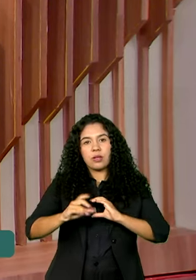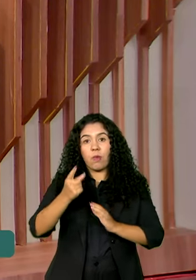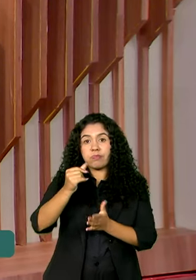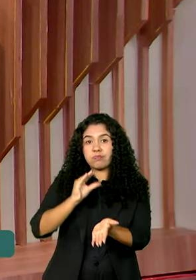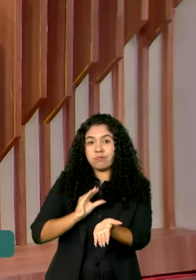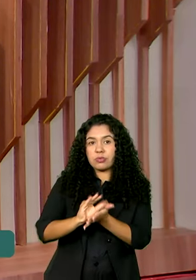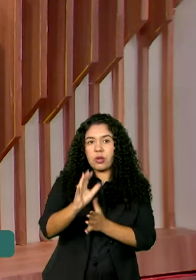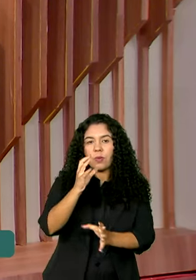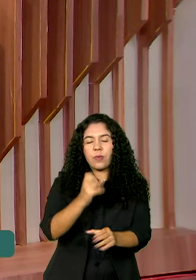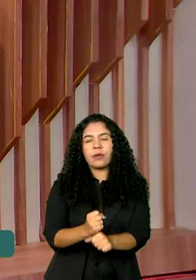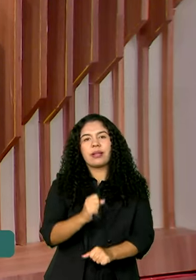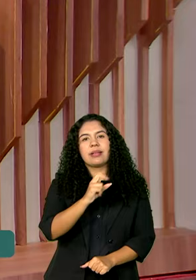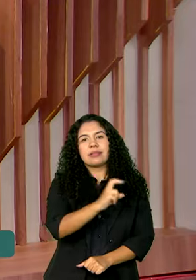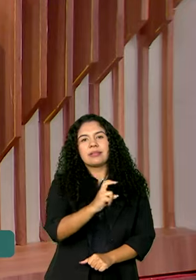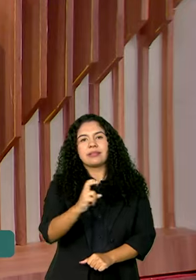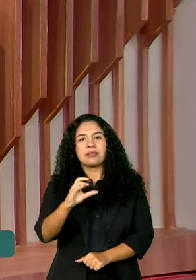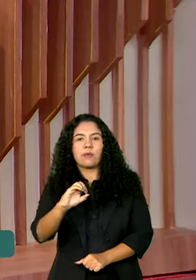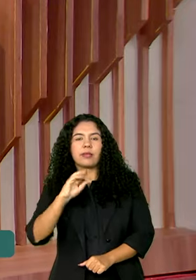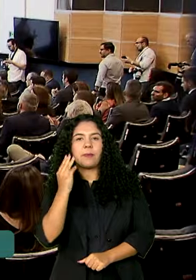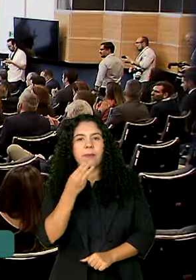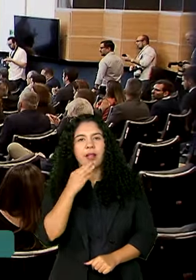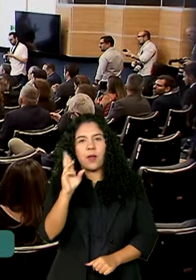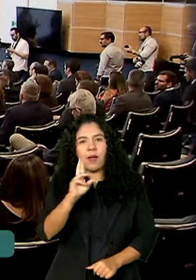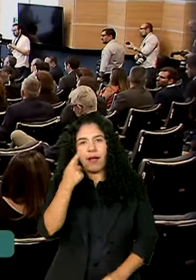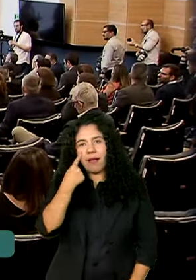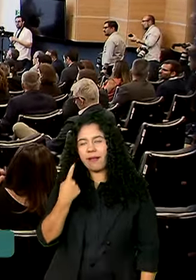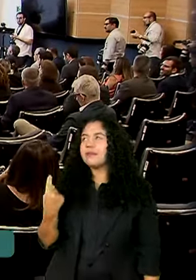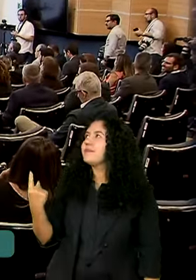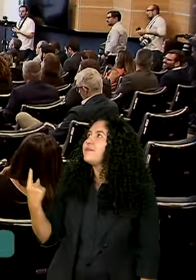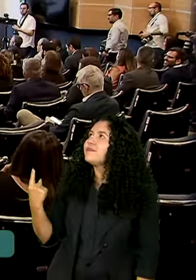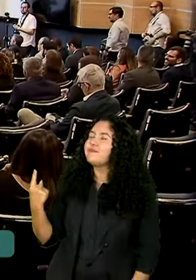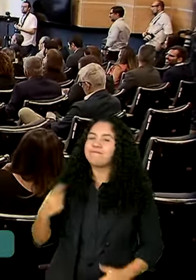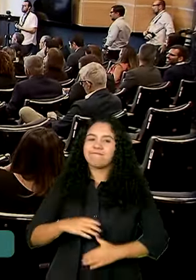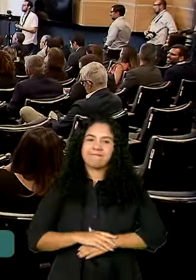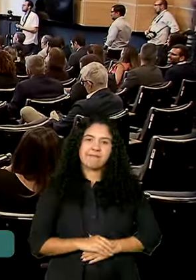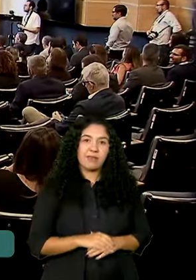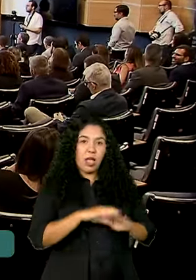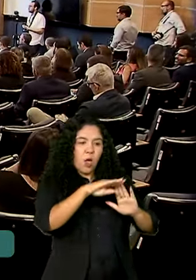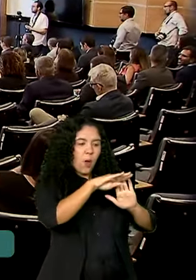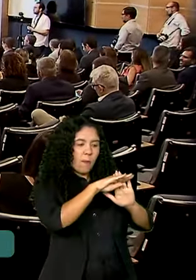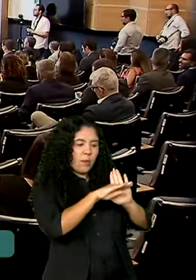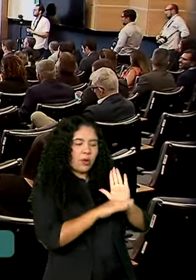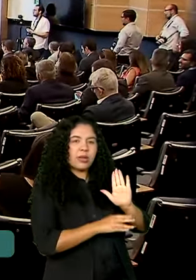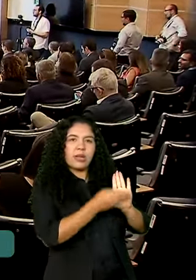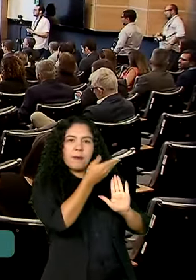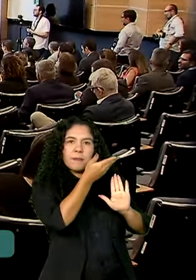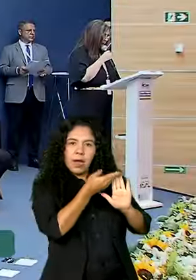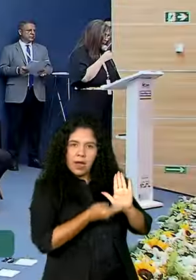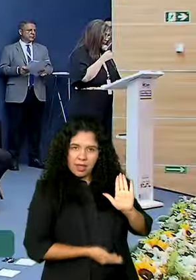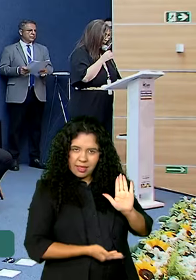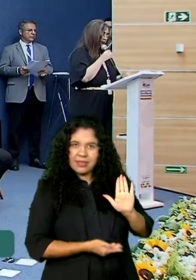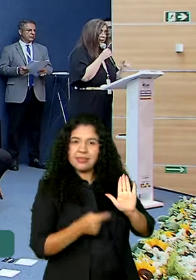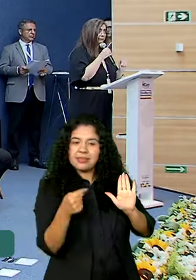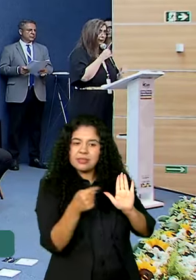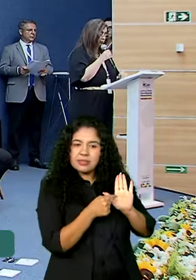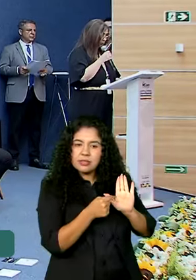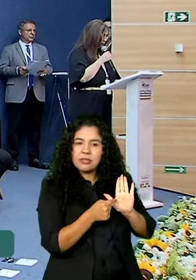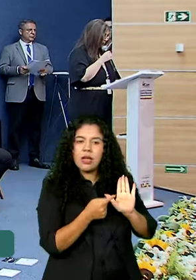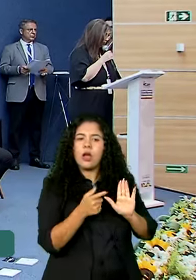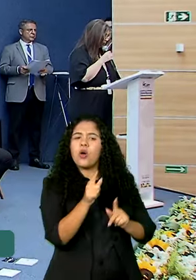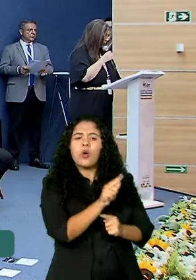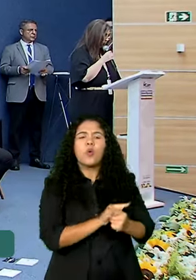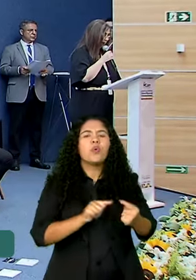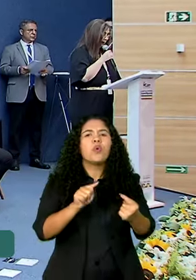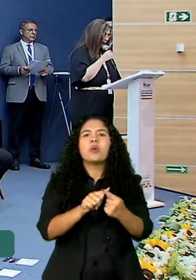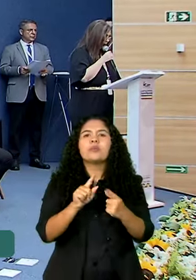de 550 milhões de reais. O programa Acesso Crédito Telecom quer ampliar o